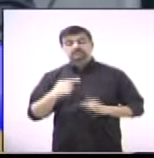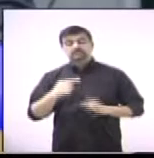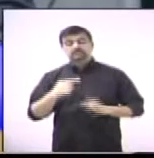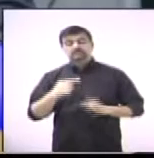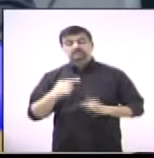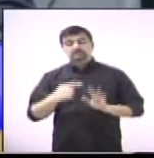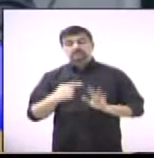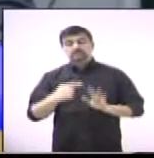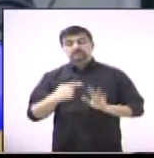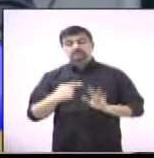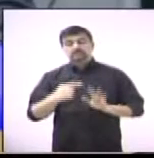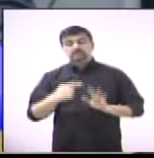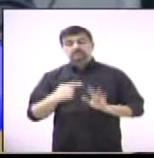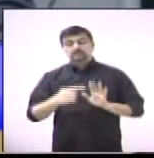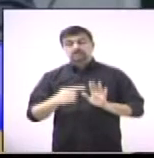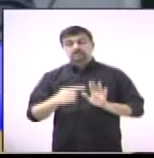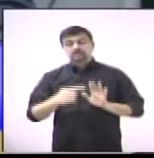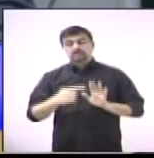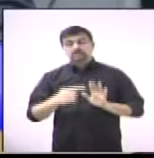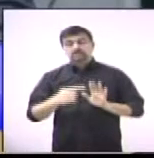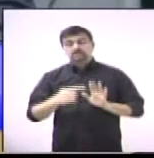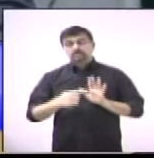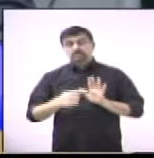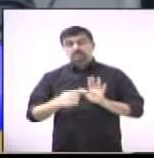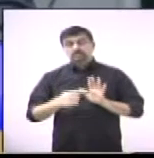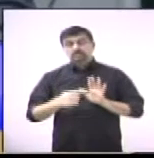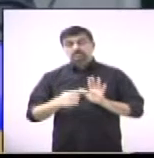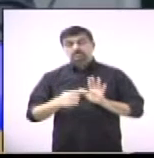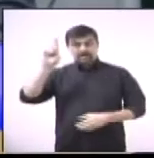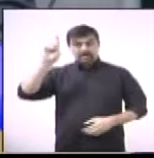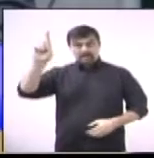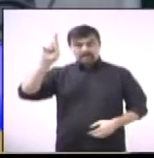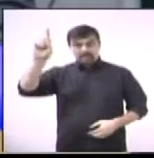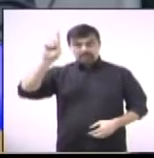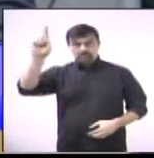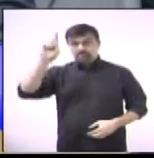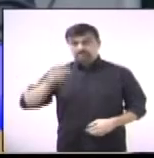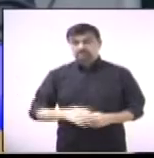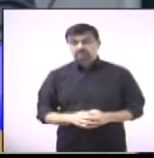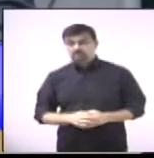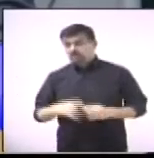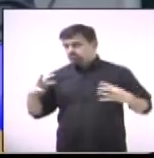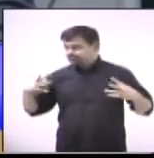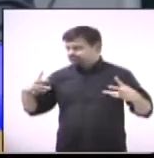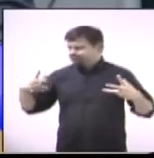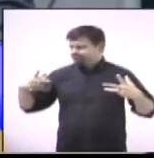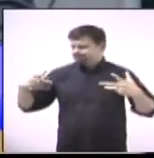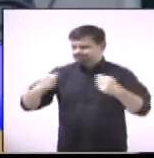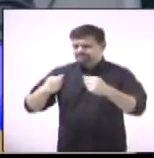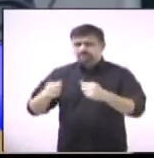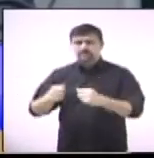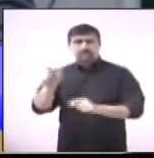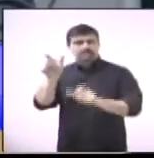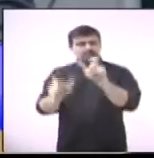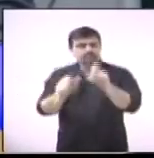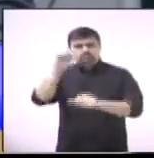que representa a expectativa de milhões de brasileiros,